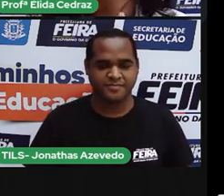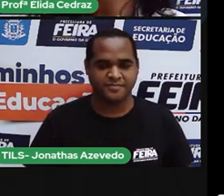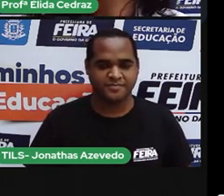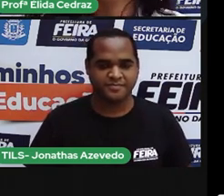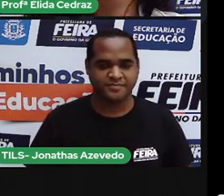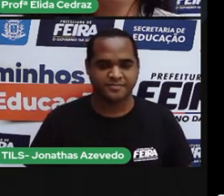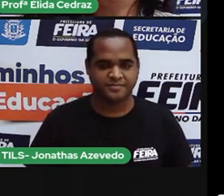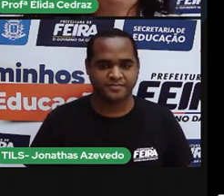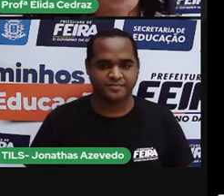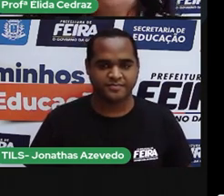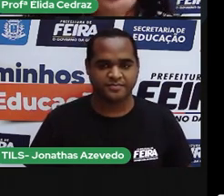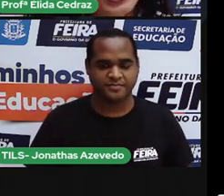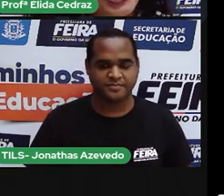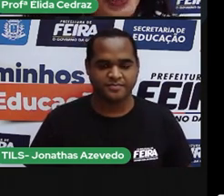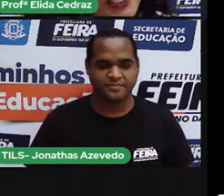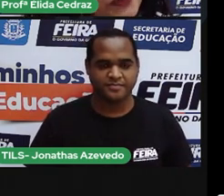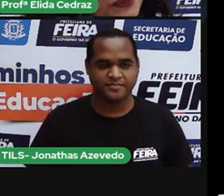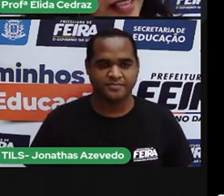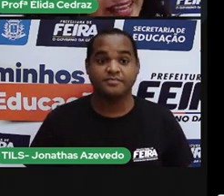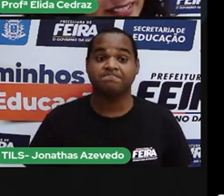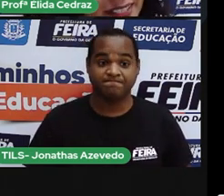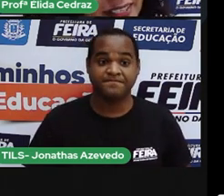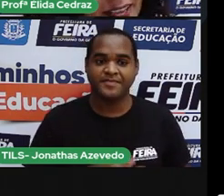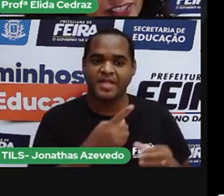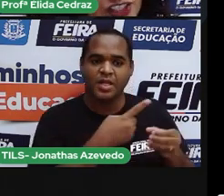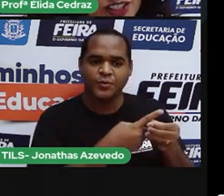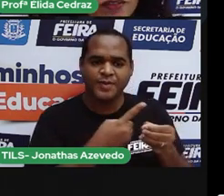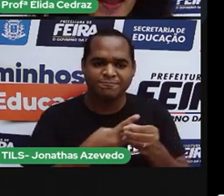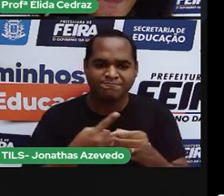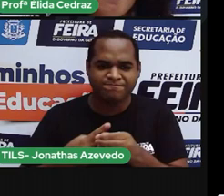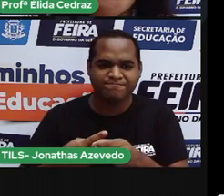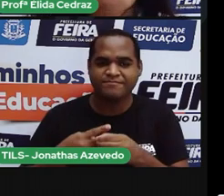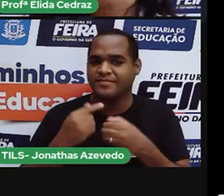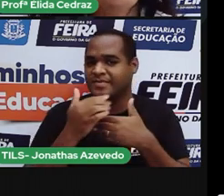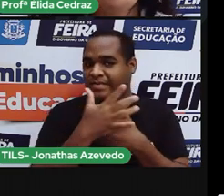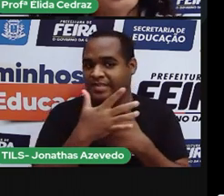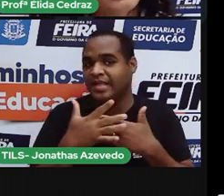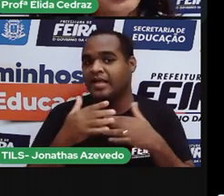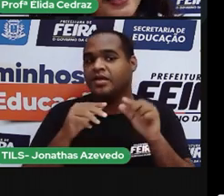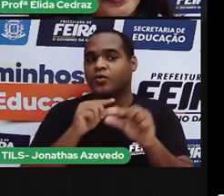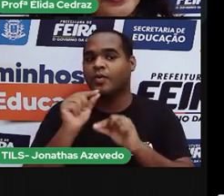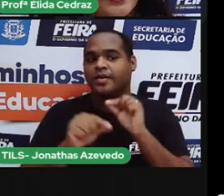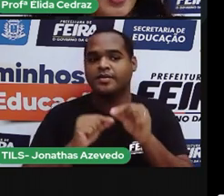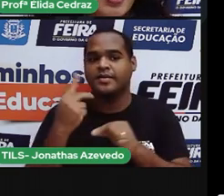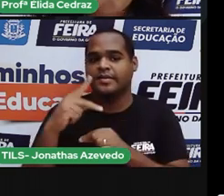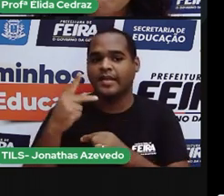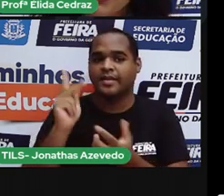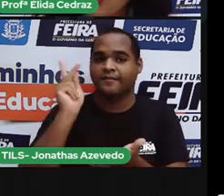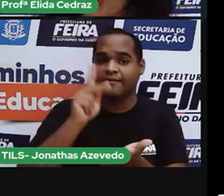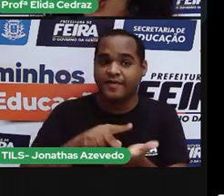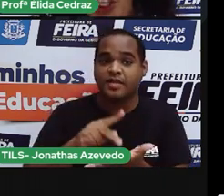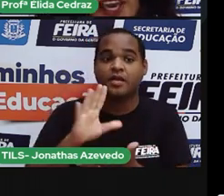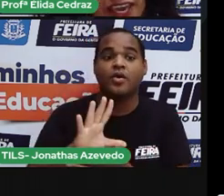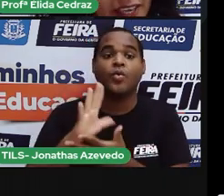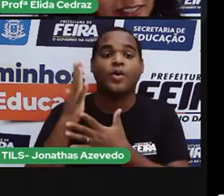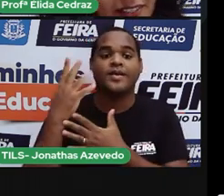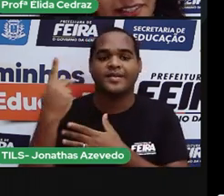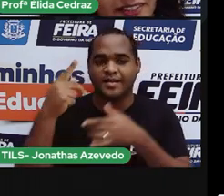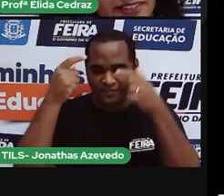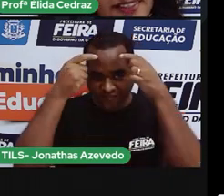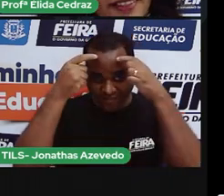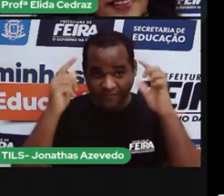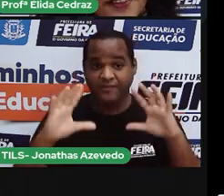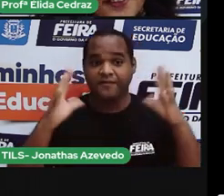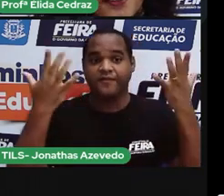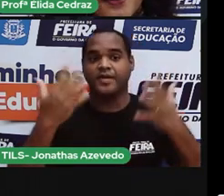Em qual distrito da cidade é realizada a festa de reino?